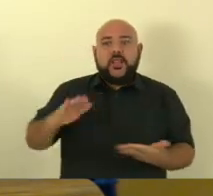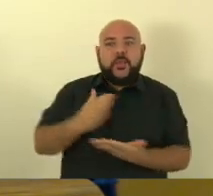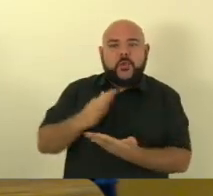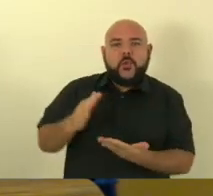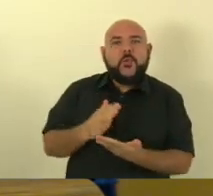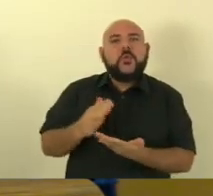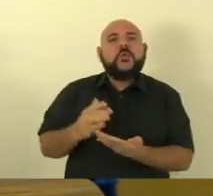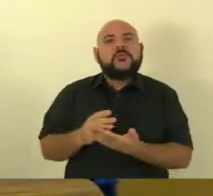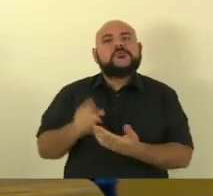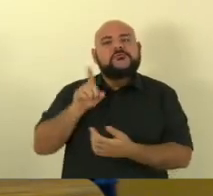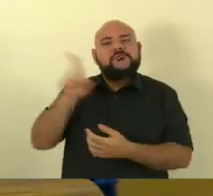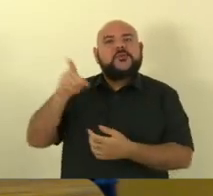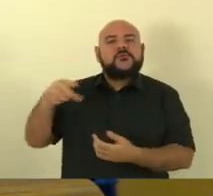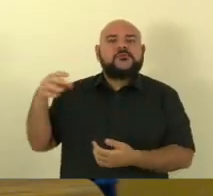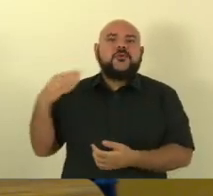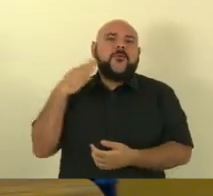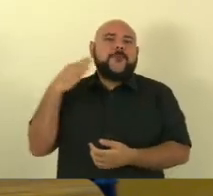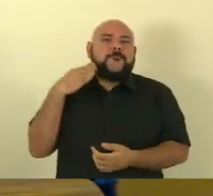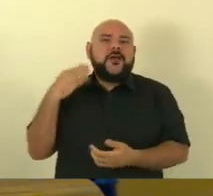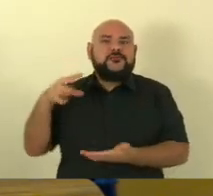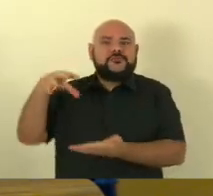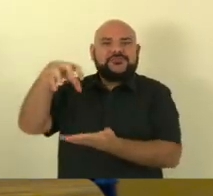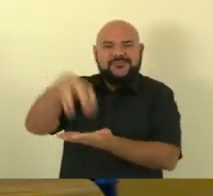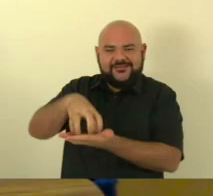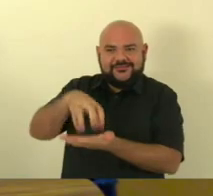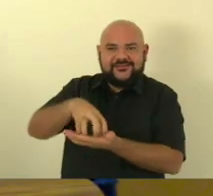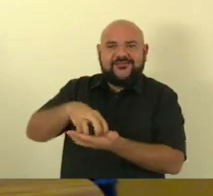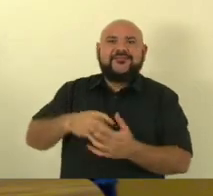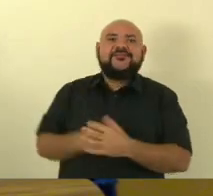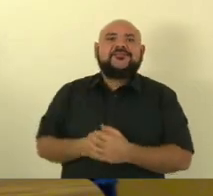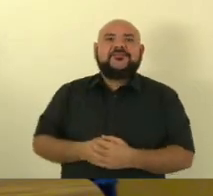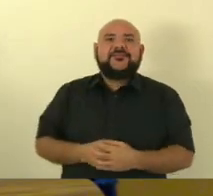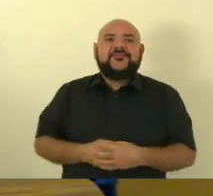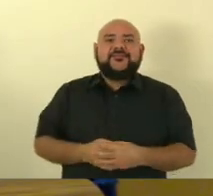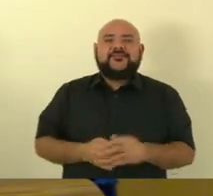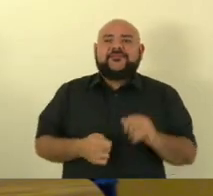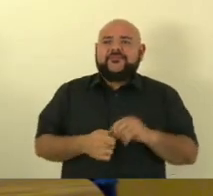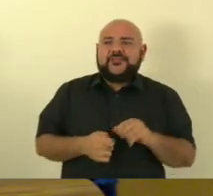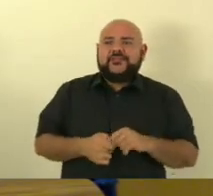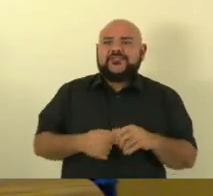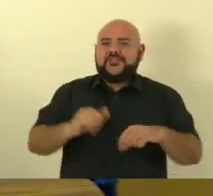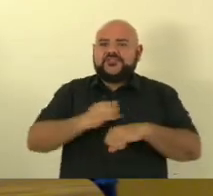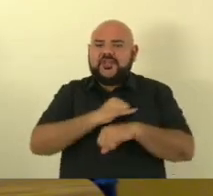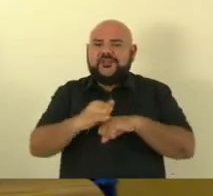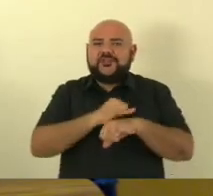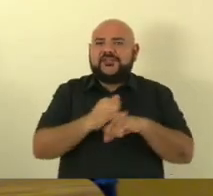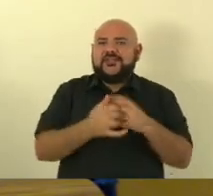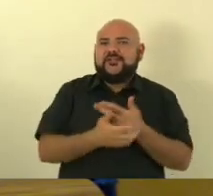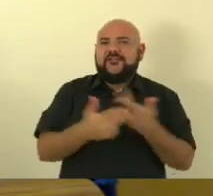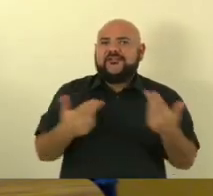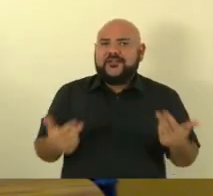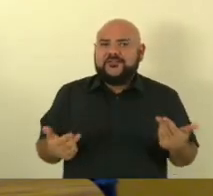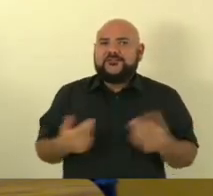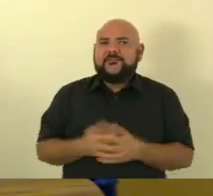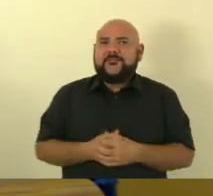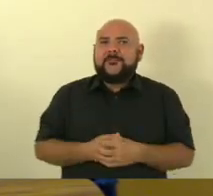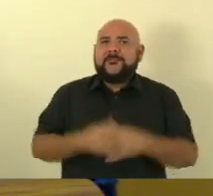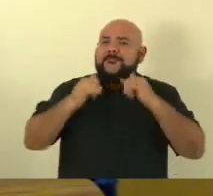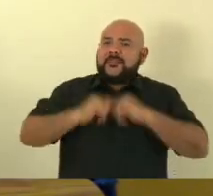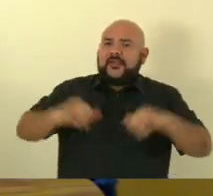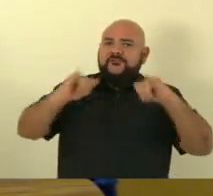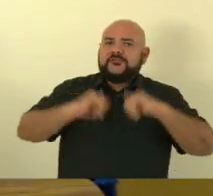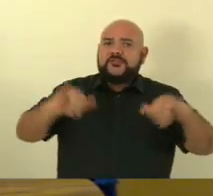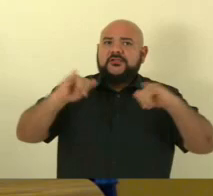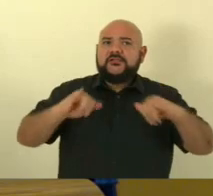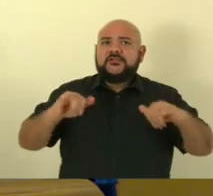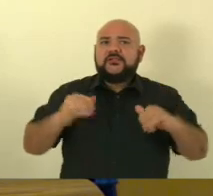Congresso Nacional frearam possíveis irresponsabilidades e dizer para o atual governo que isso vai ser bom